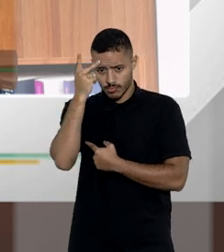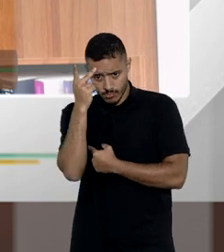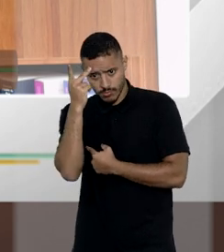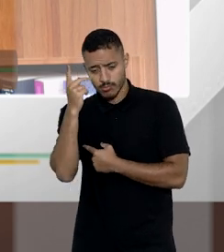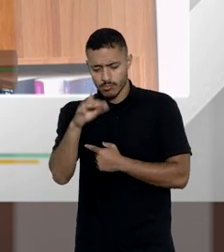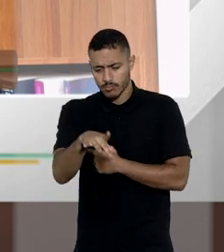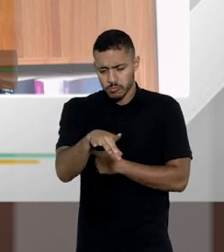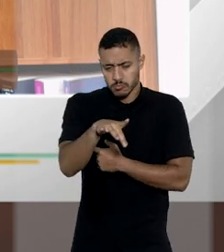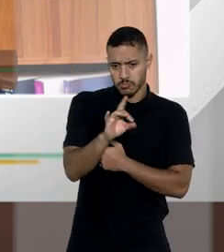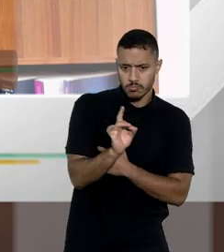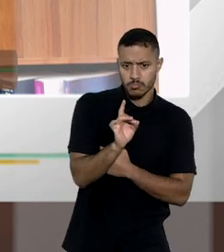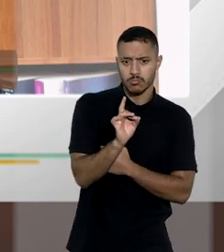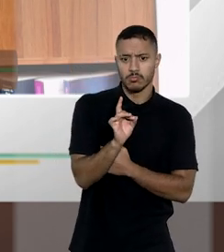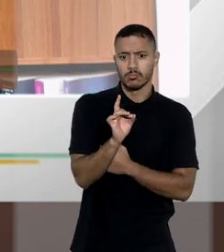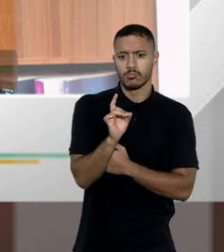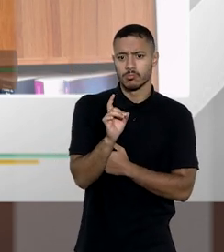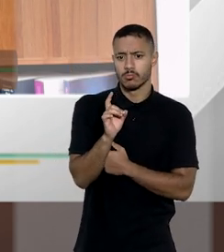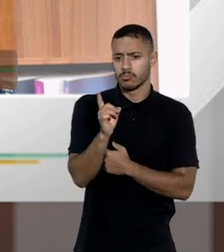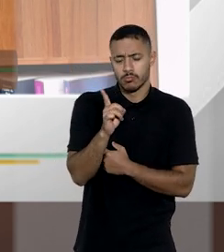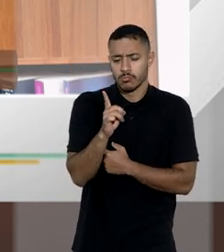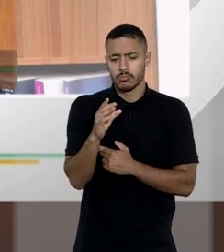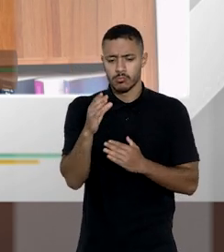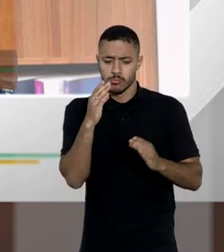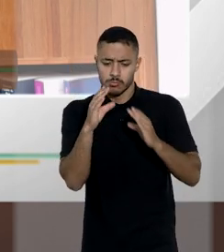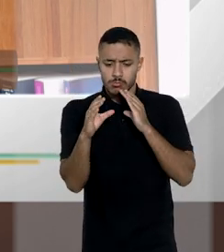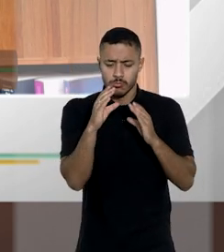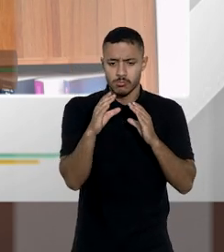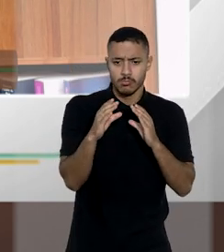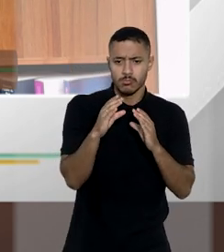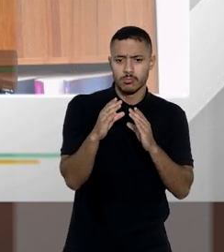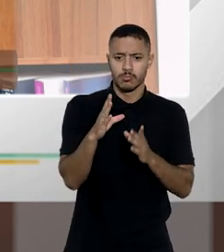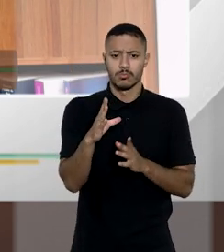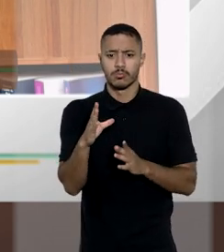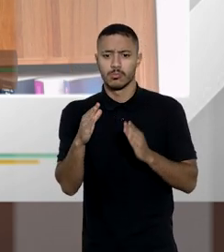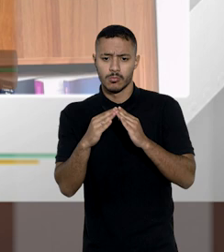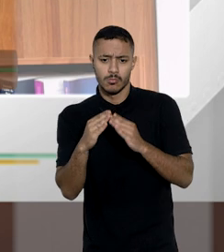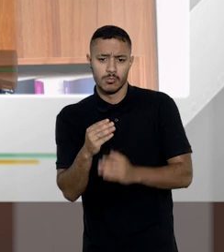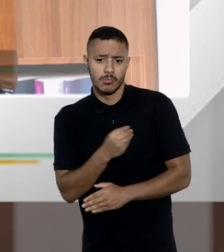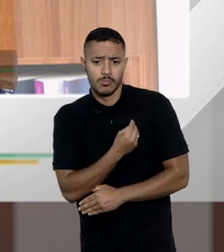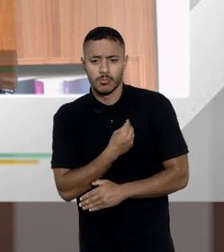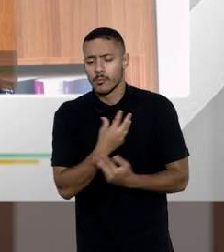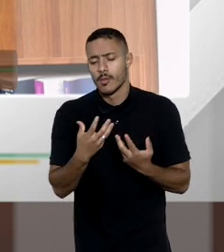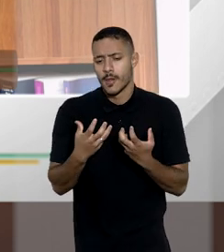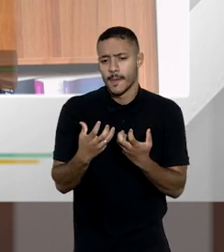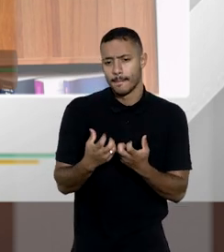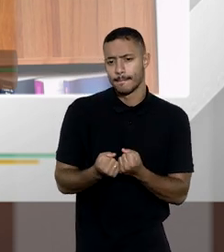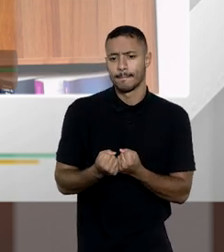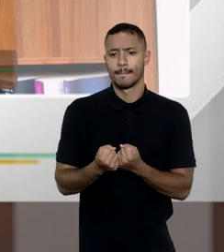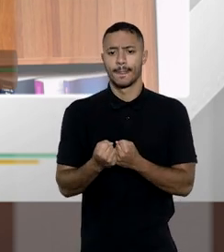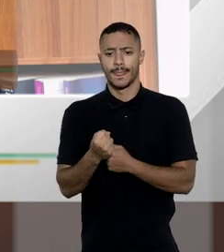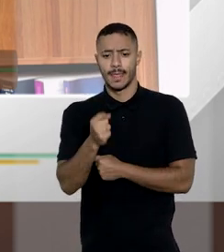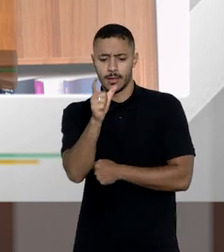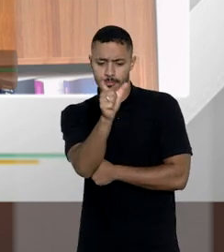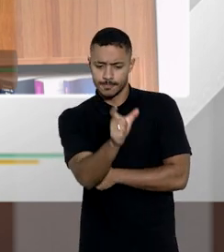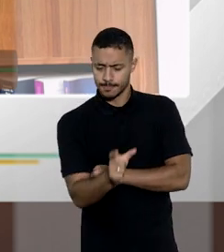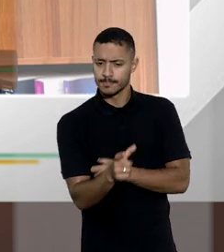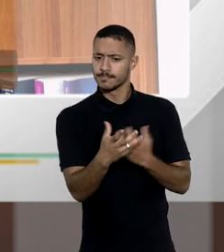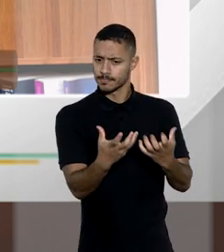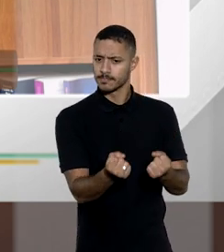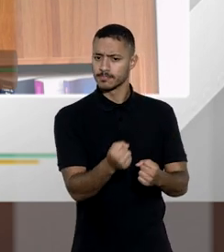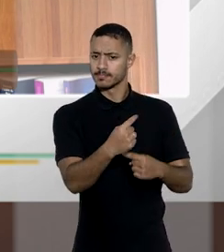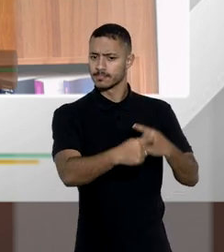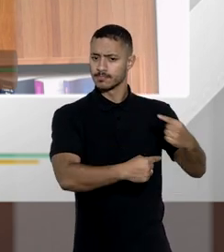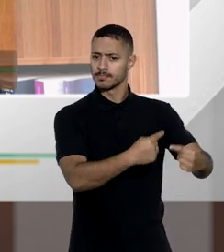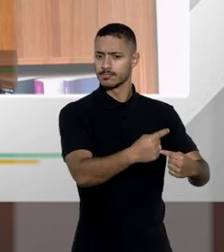a pessoa ela escolheu um regime onde não comunica patrimônio em vida permitir que este sujeito